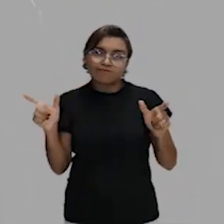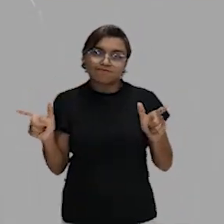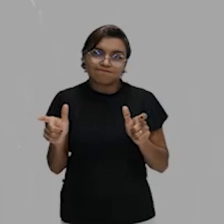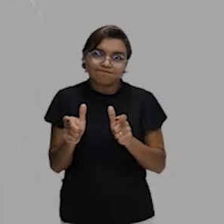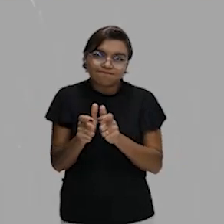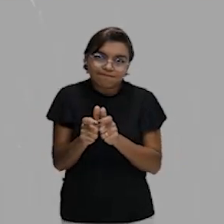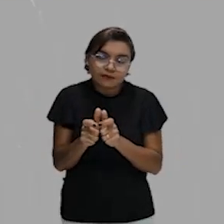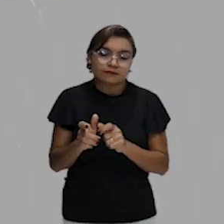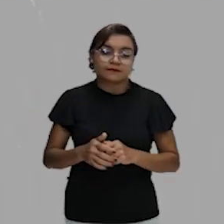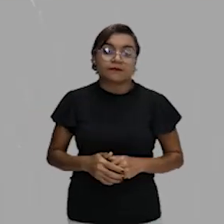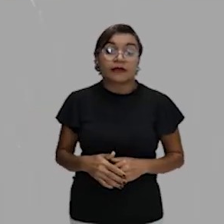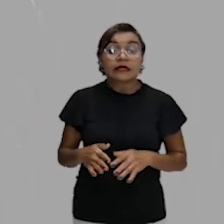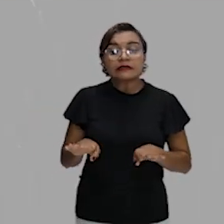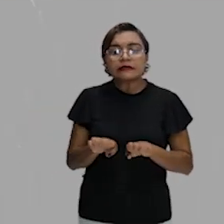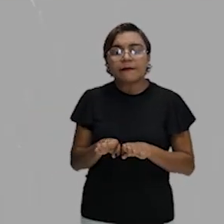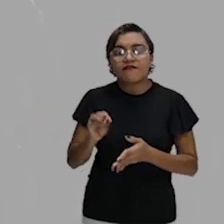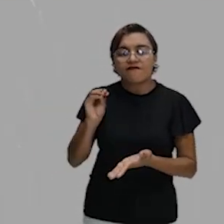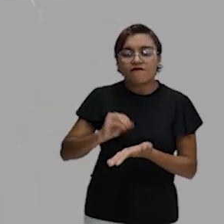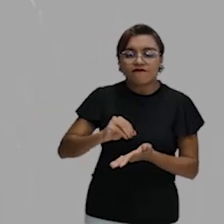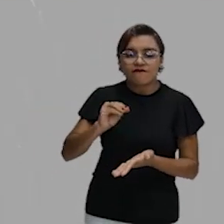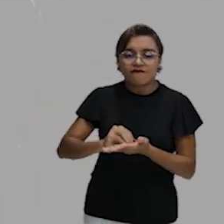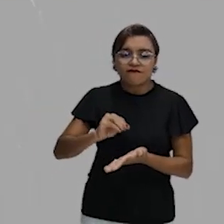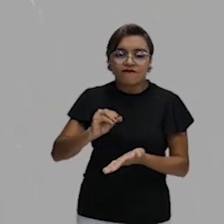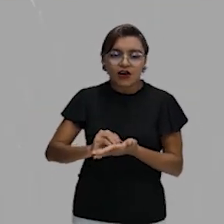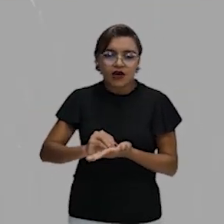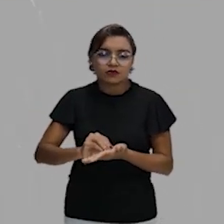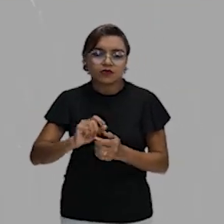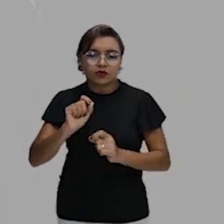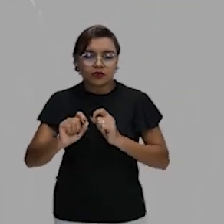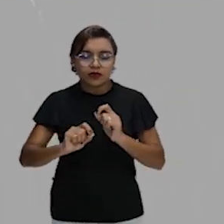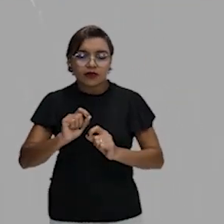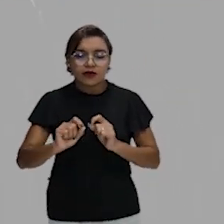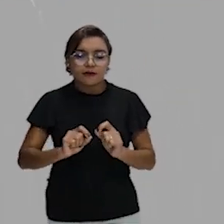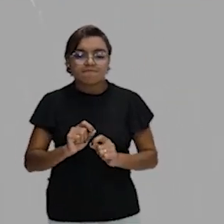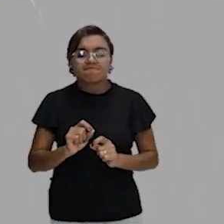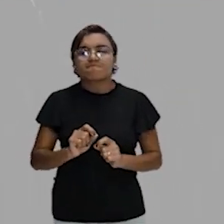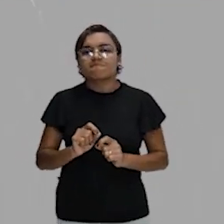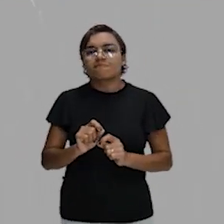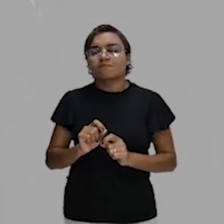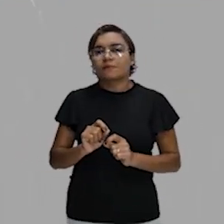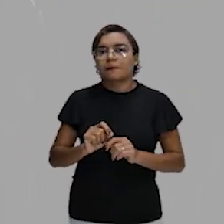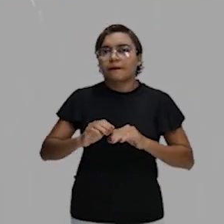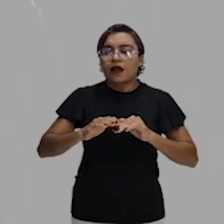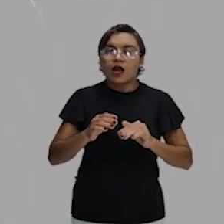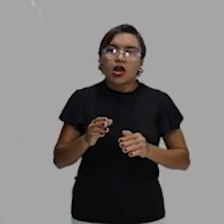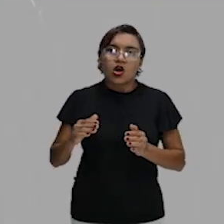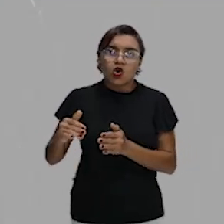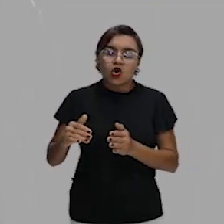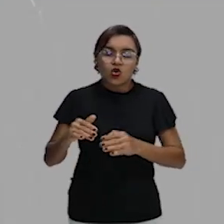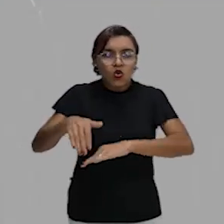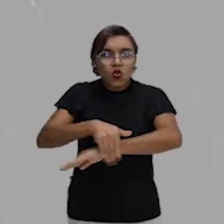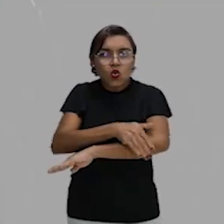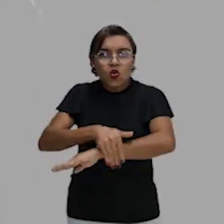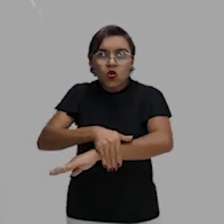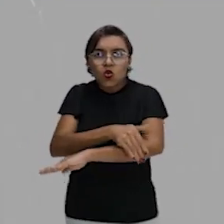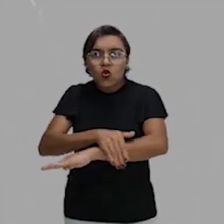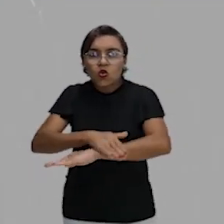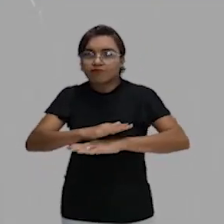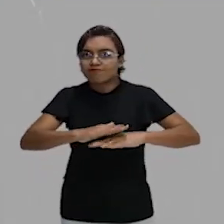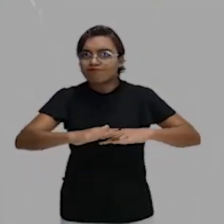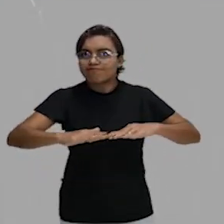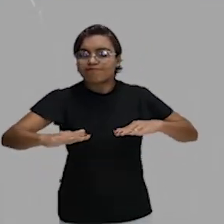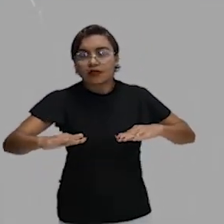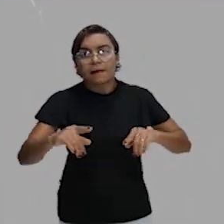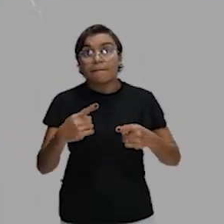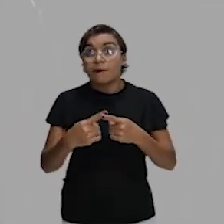aí ele fala, letra E, a falta de infraestrutura, exemplo da não pavimentação de ruas. A não pavimentação é uma solução, né? Porque